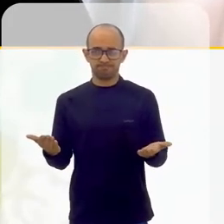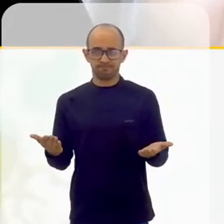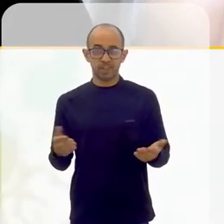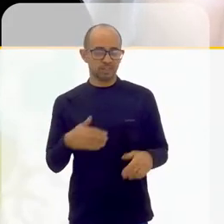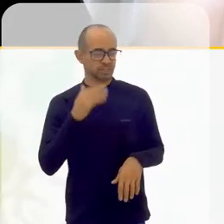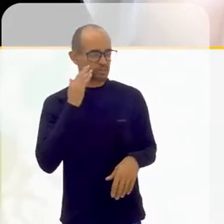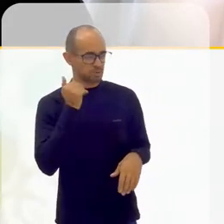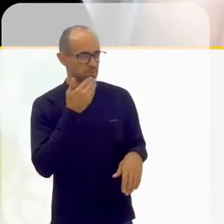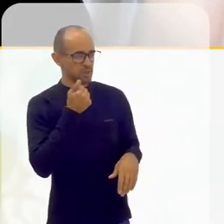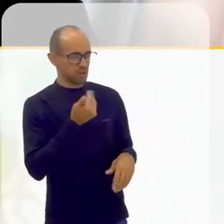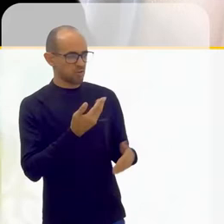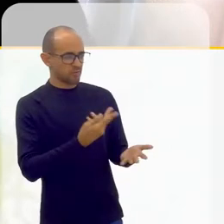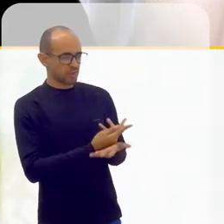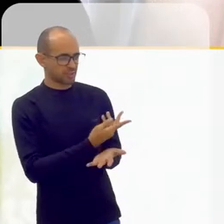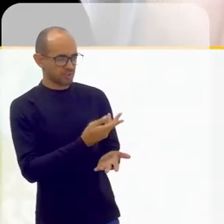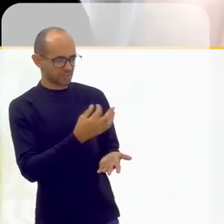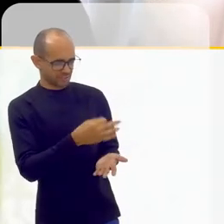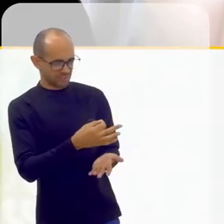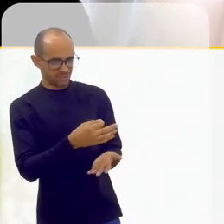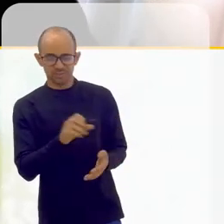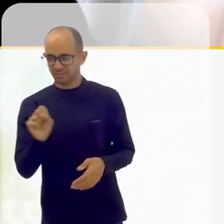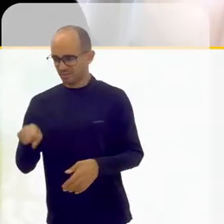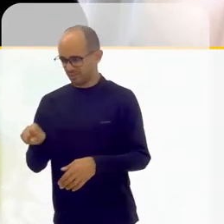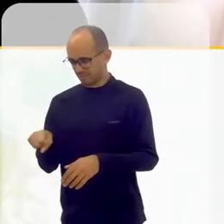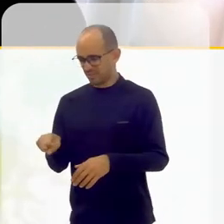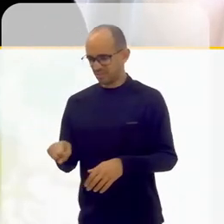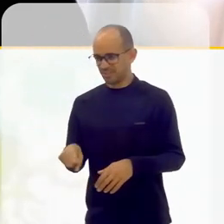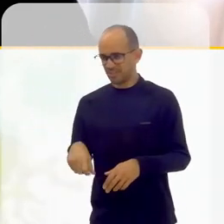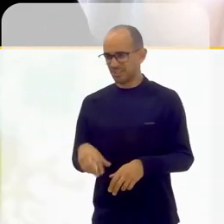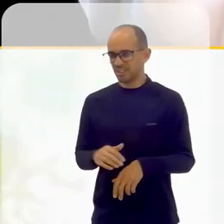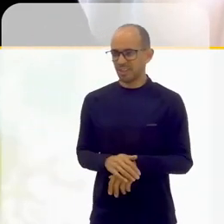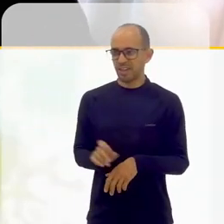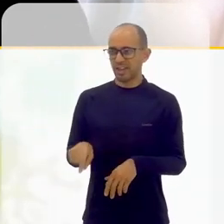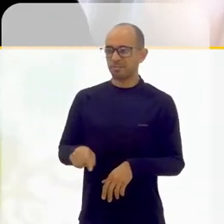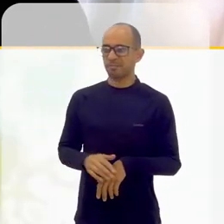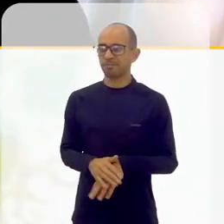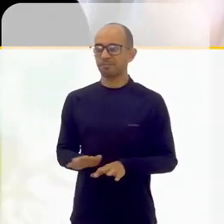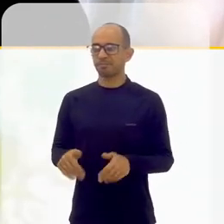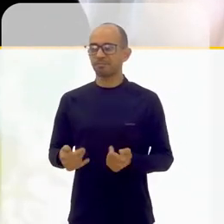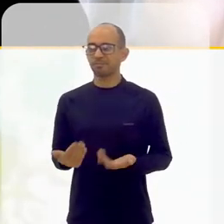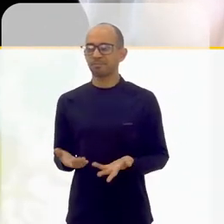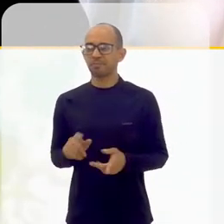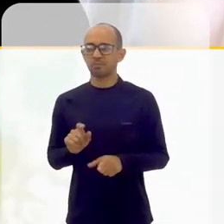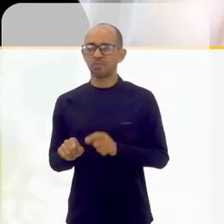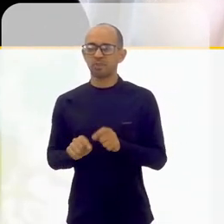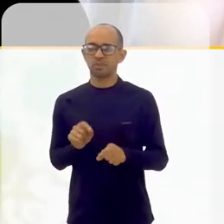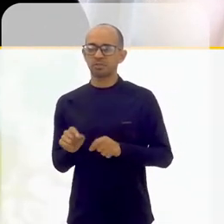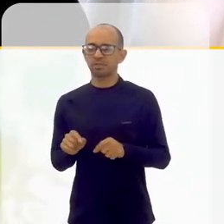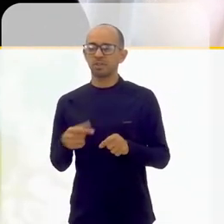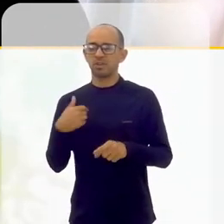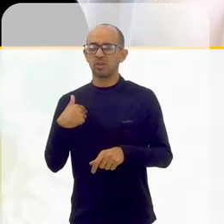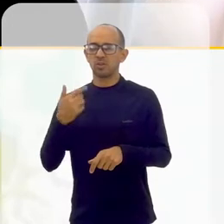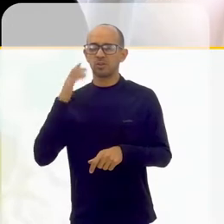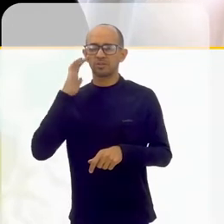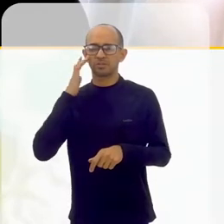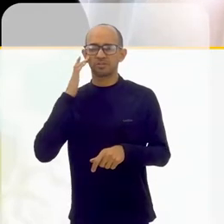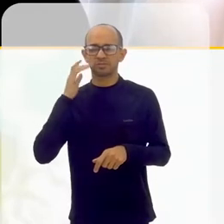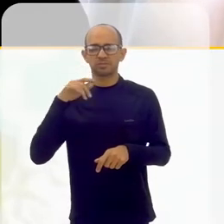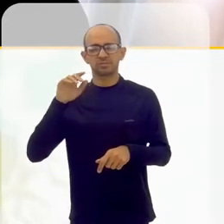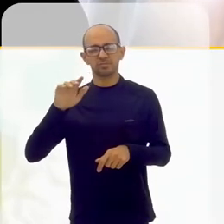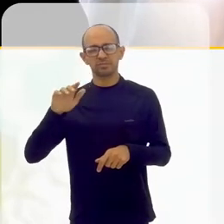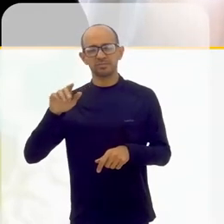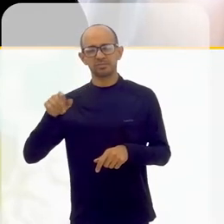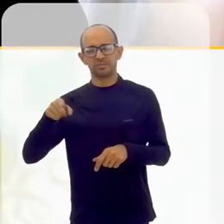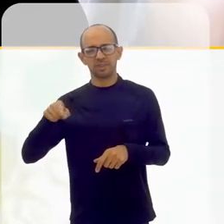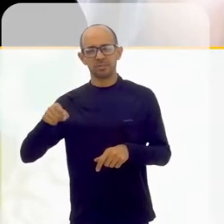sabem melhor o que vão encarar, né? Exatamente, exatamente. Então, é... Entendi. Eu acho que tem mais a ver